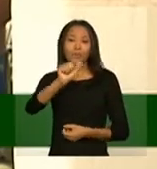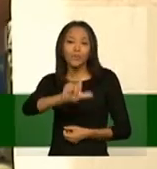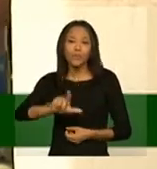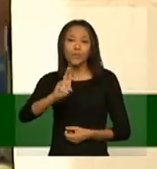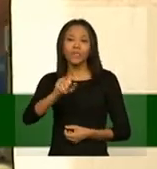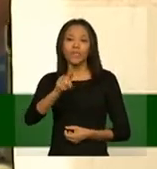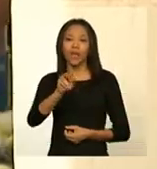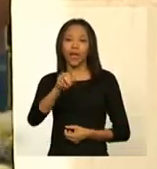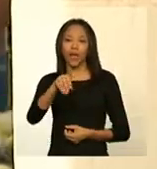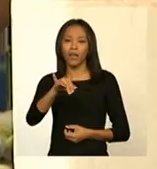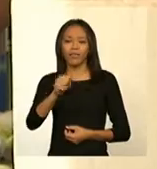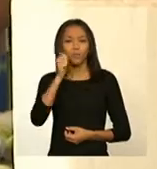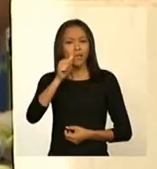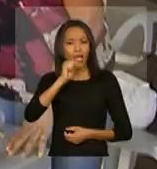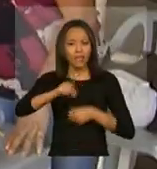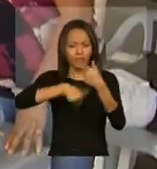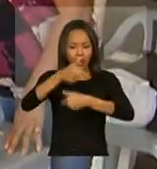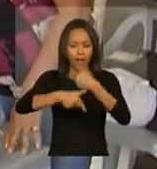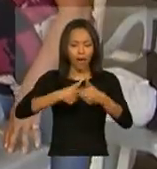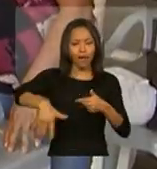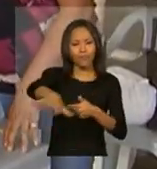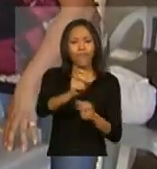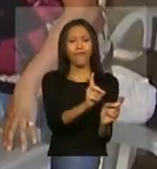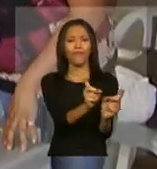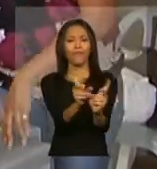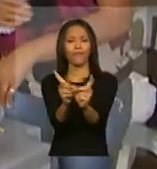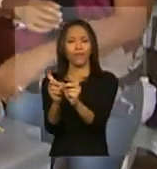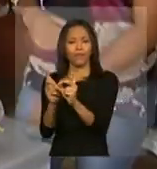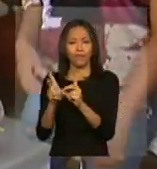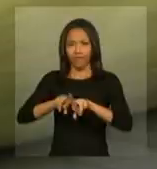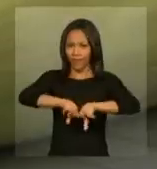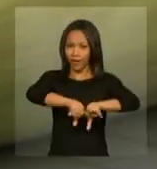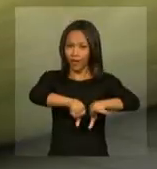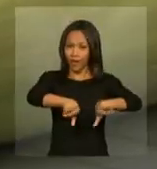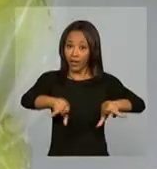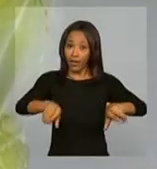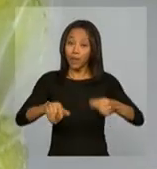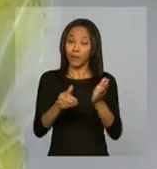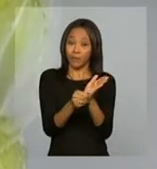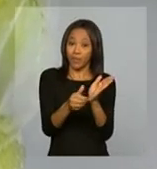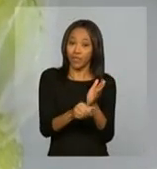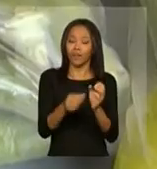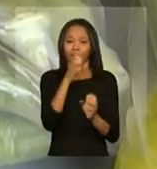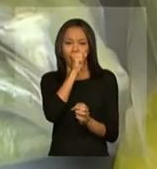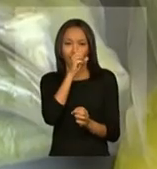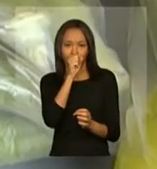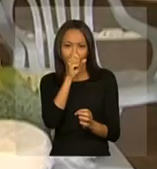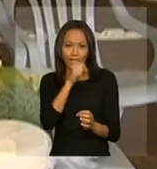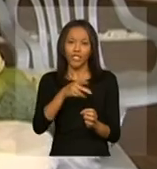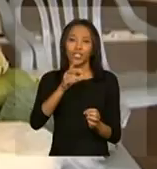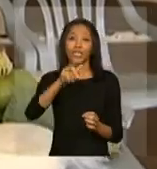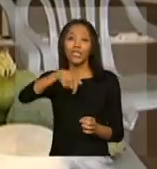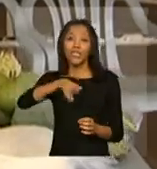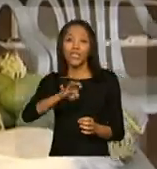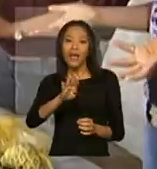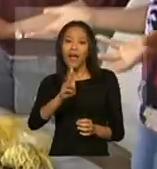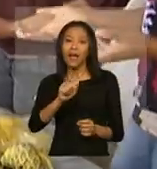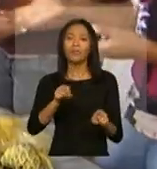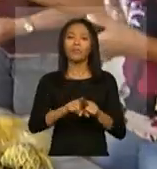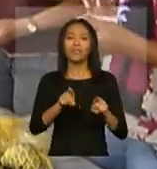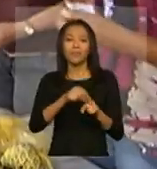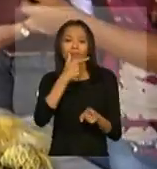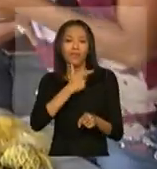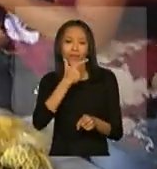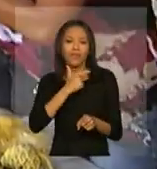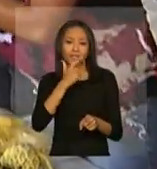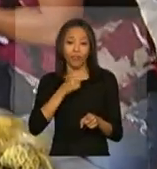mulheres trabalham na feira local. Vendem produtos variados, milho, laranja, quiabo, queijo. Nas